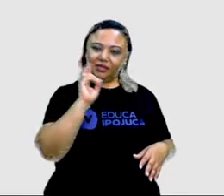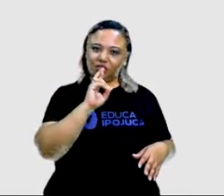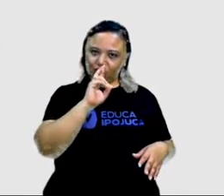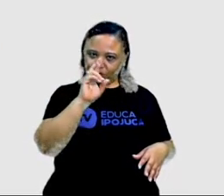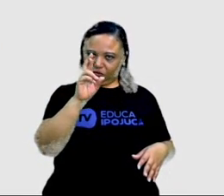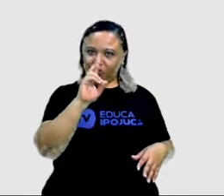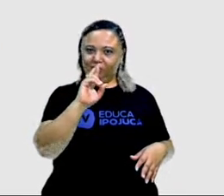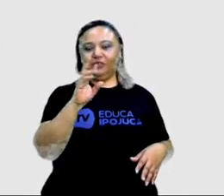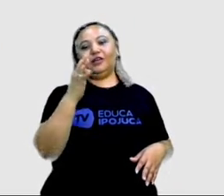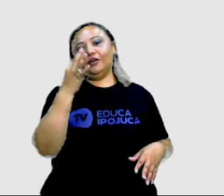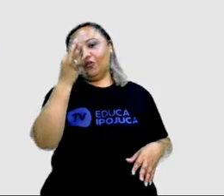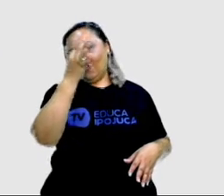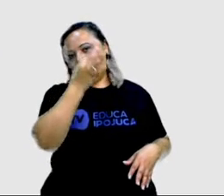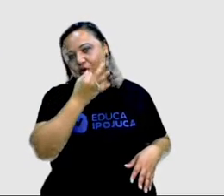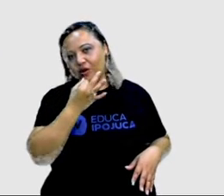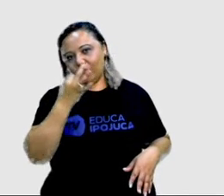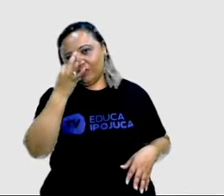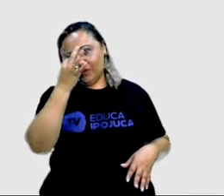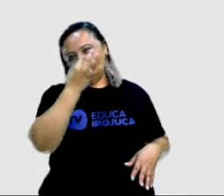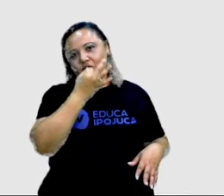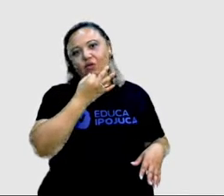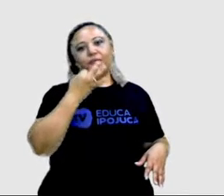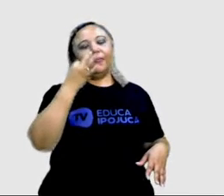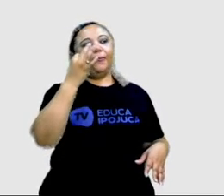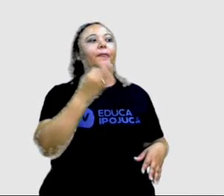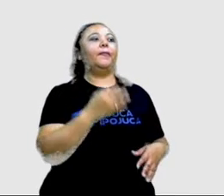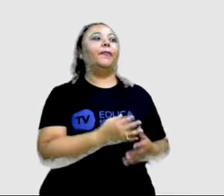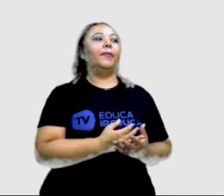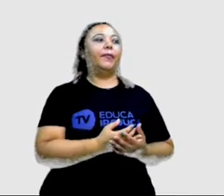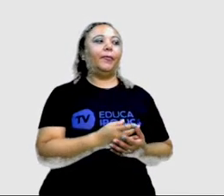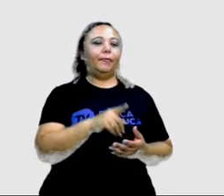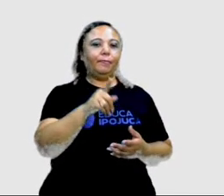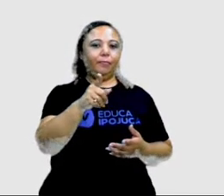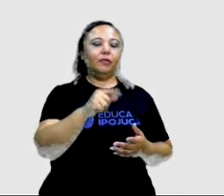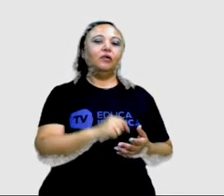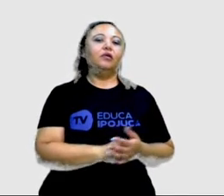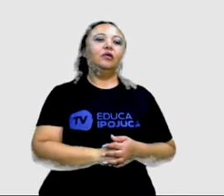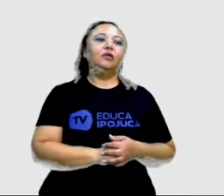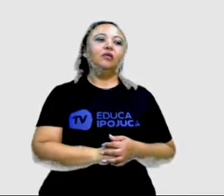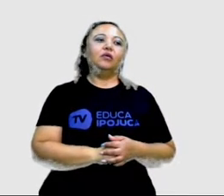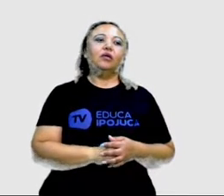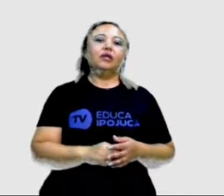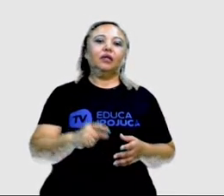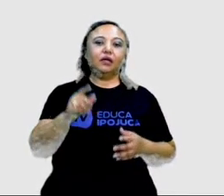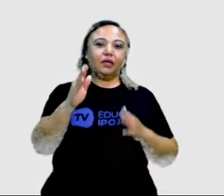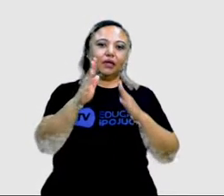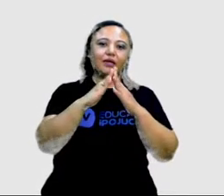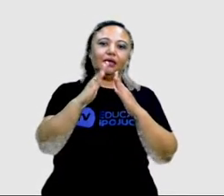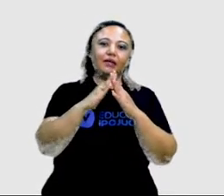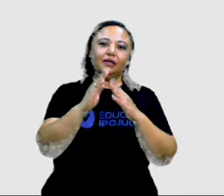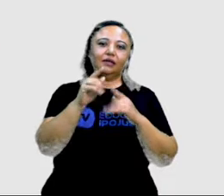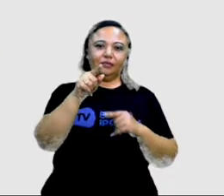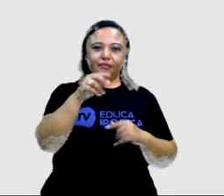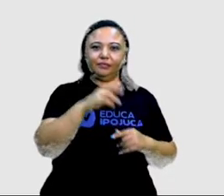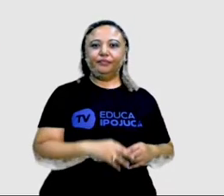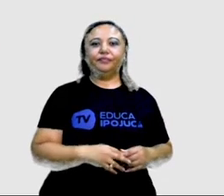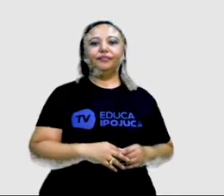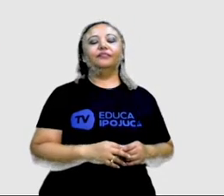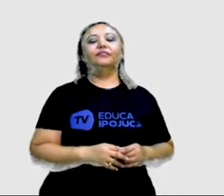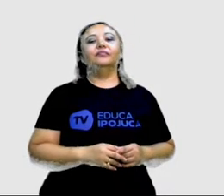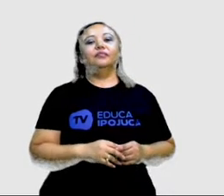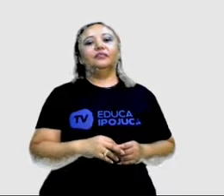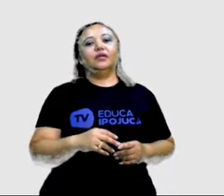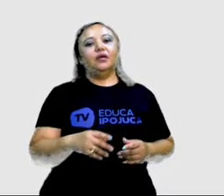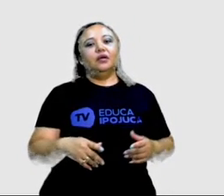nosso texto. Então, vamos ver, responda oralmente, responda aí na sua casa em voz alta.